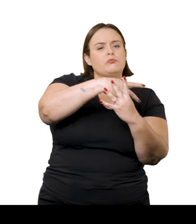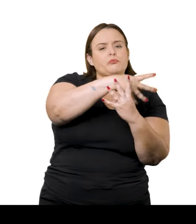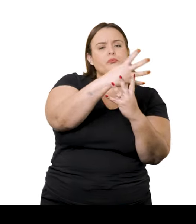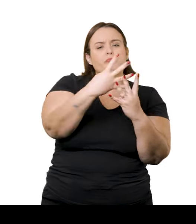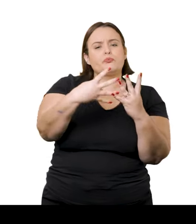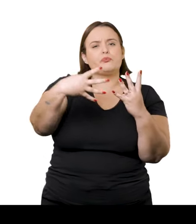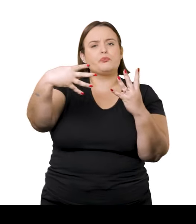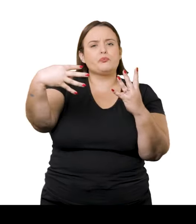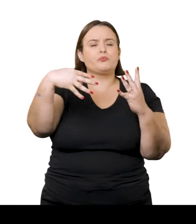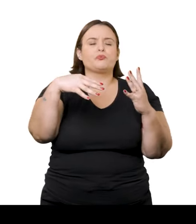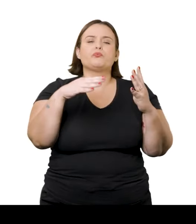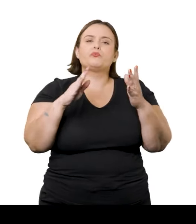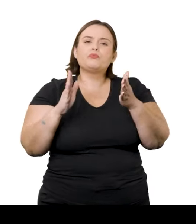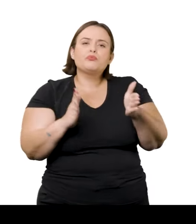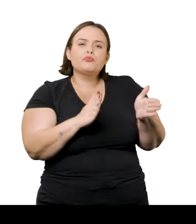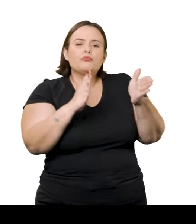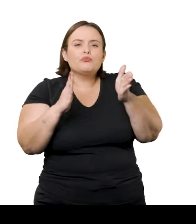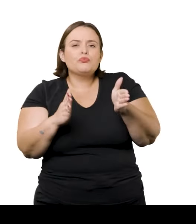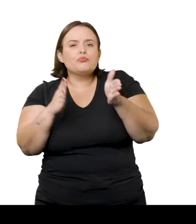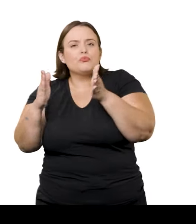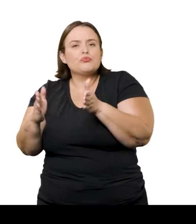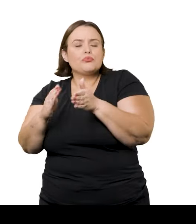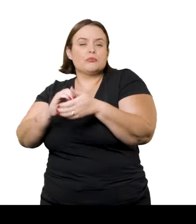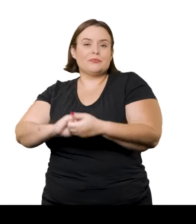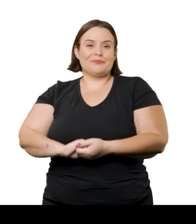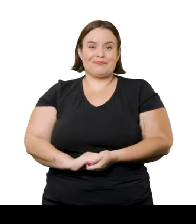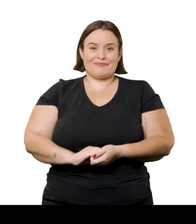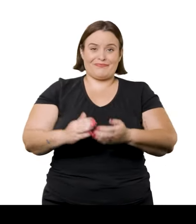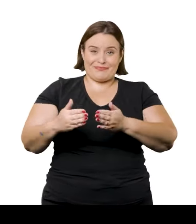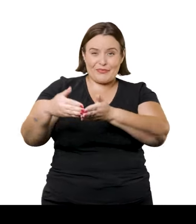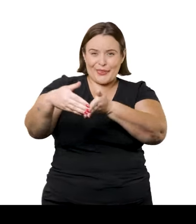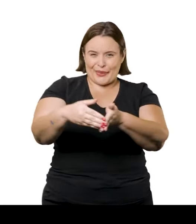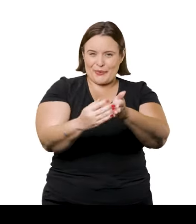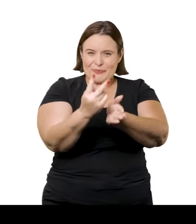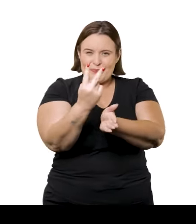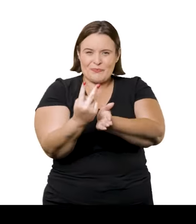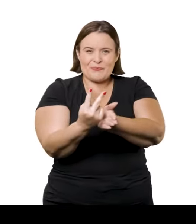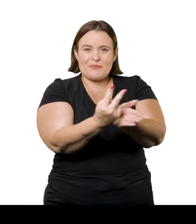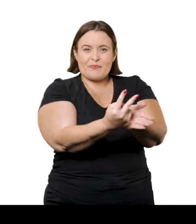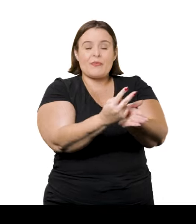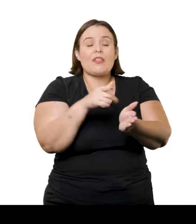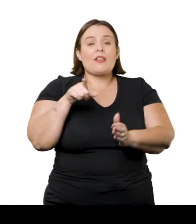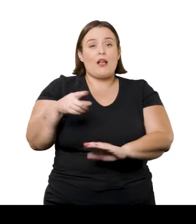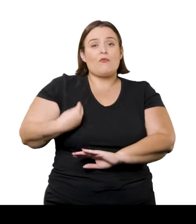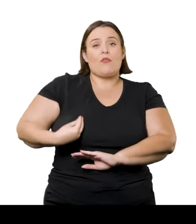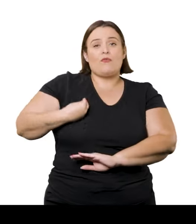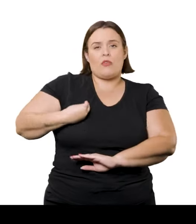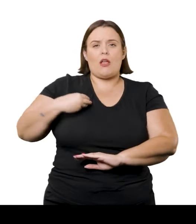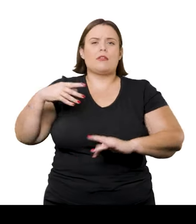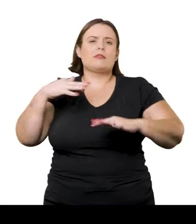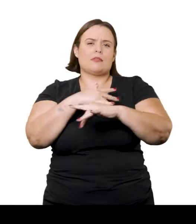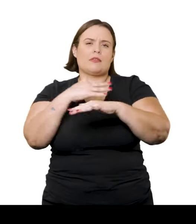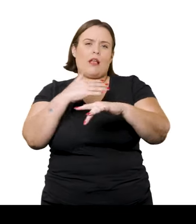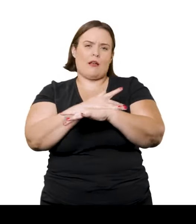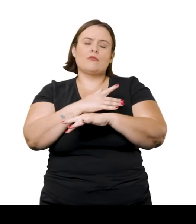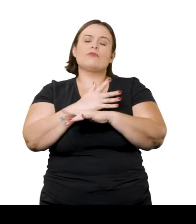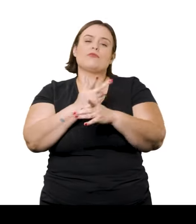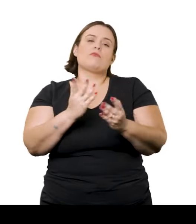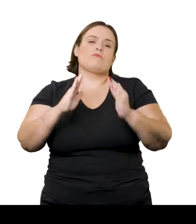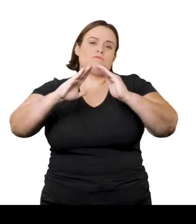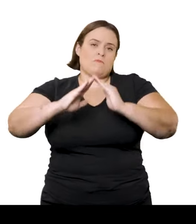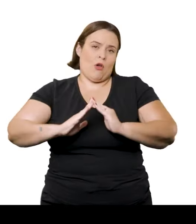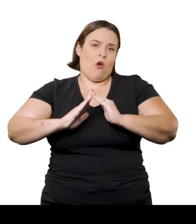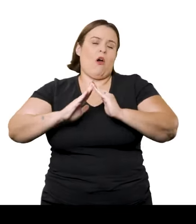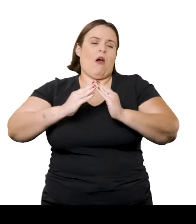passagem das estações. A canoa sobre o Epte é uma pintura feita por Claude Monet quando o artista vivia em Giverny, onde passou